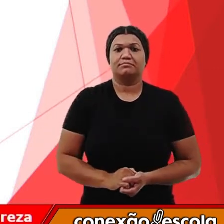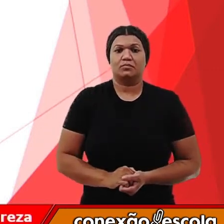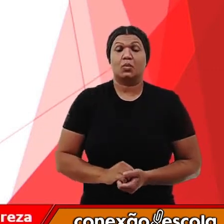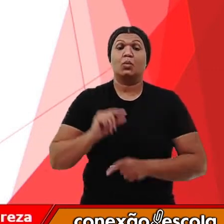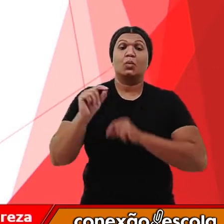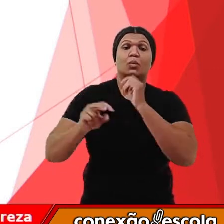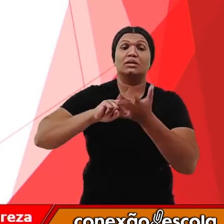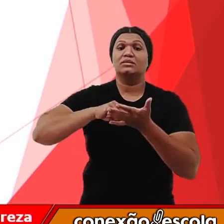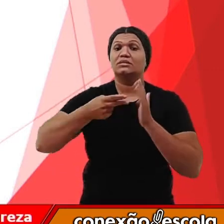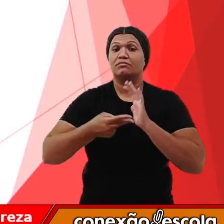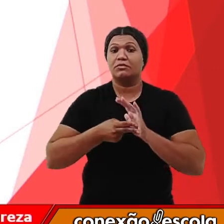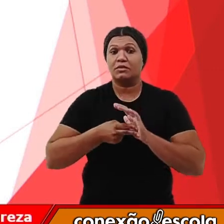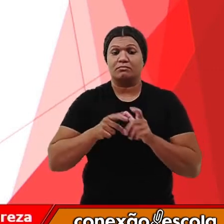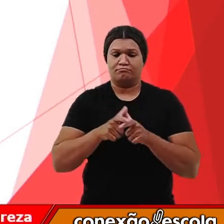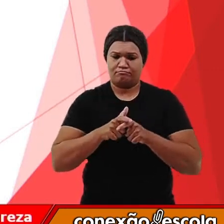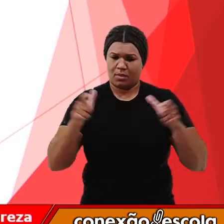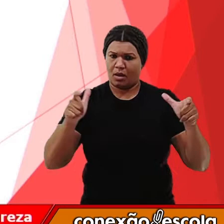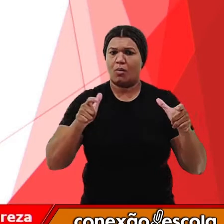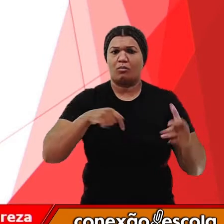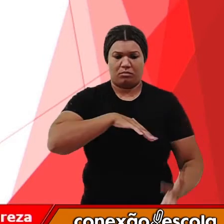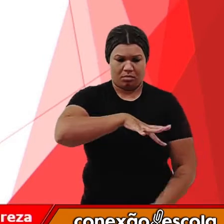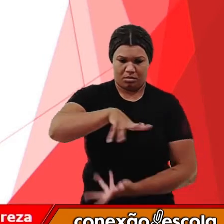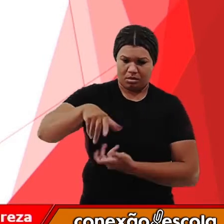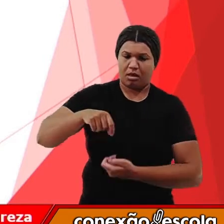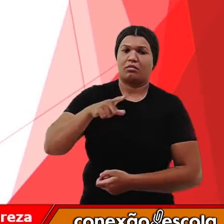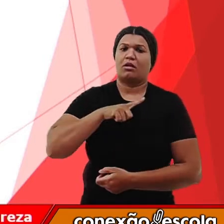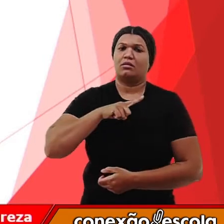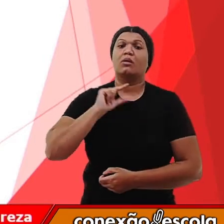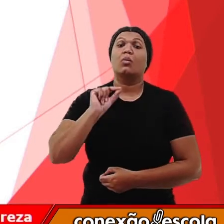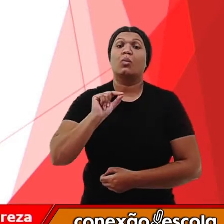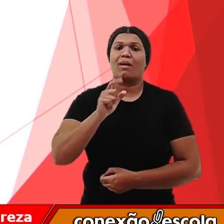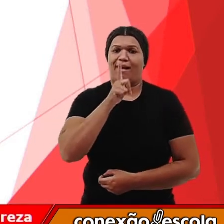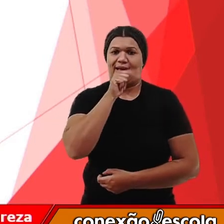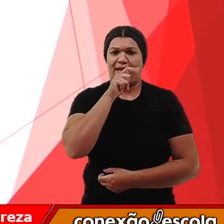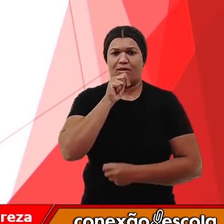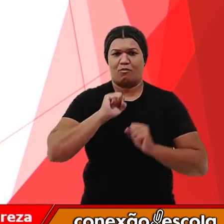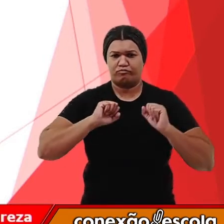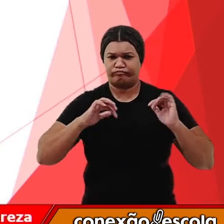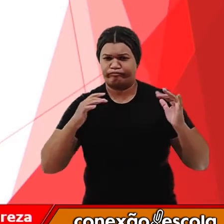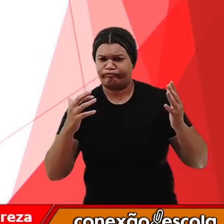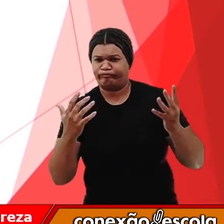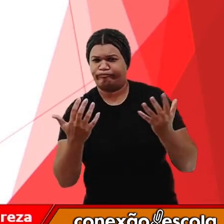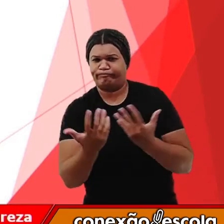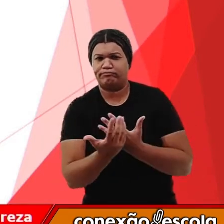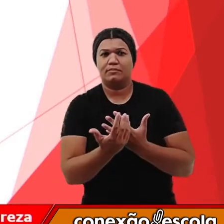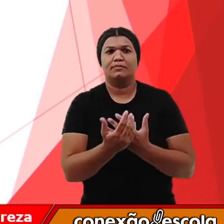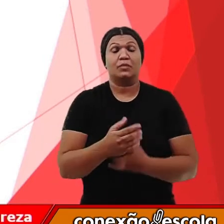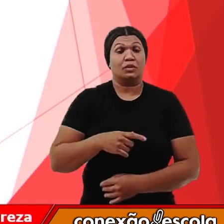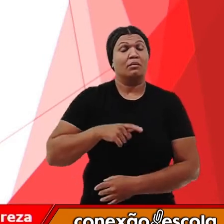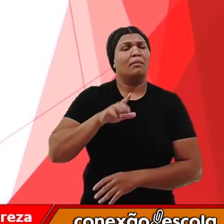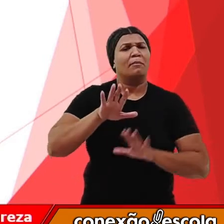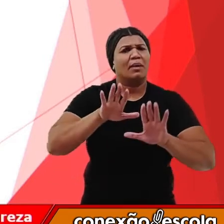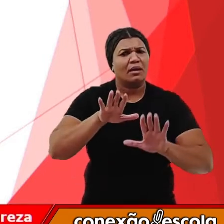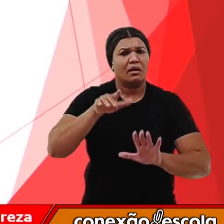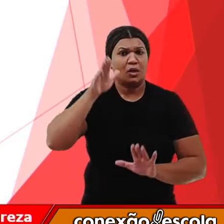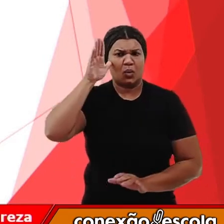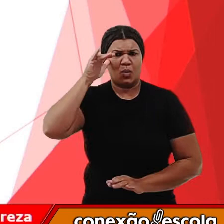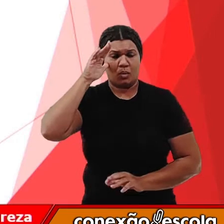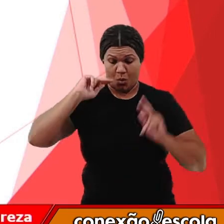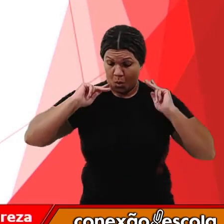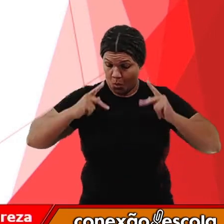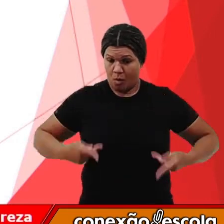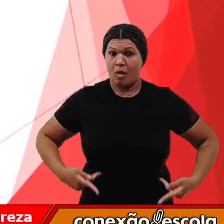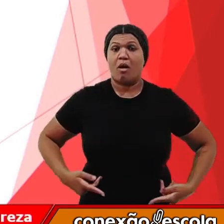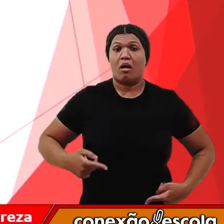parte do nosso planeta é composta por água. E uma curiosidade, o corpo humano também tem